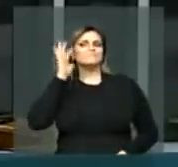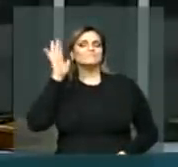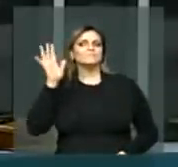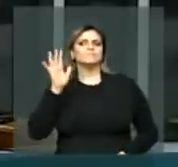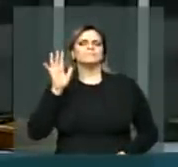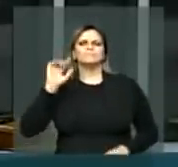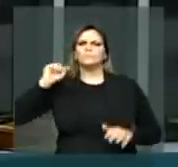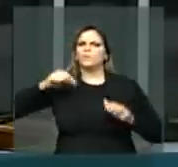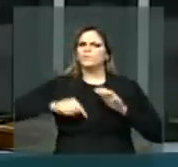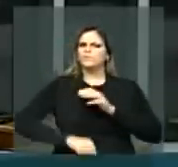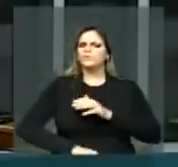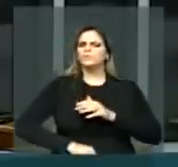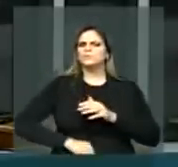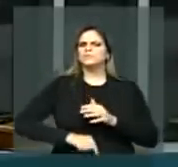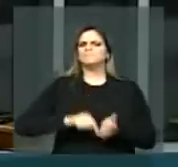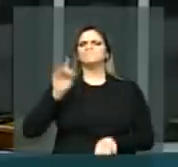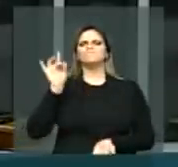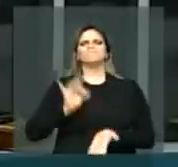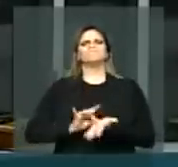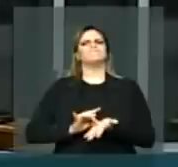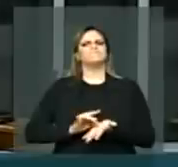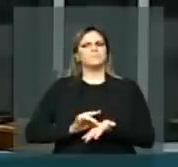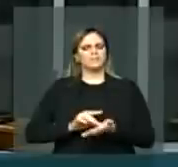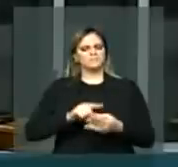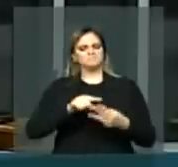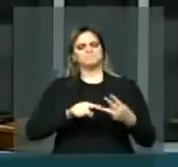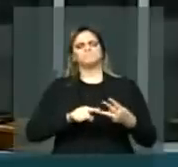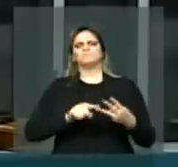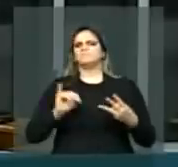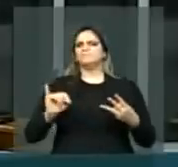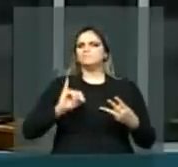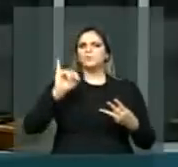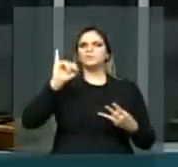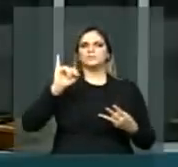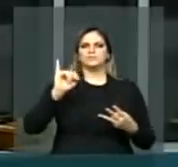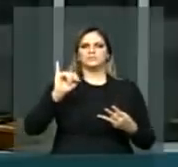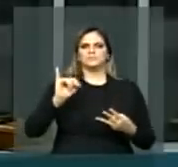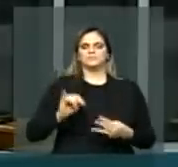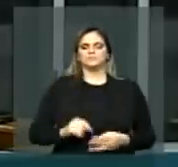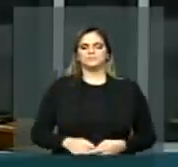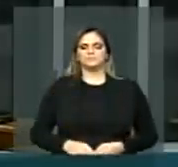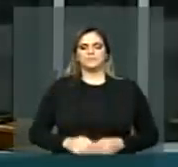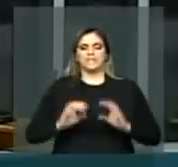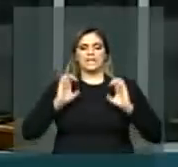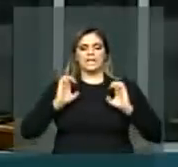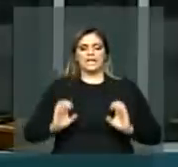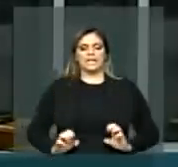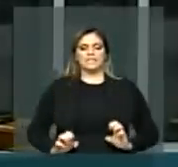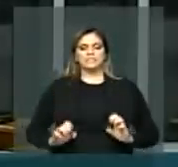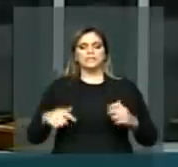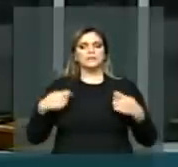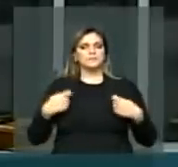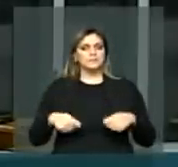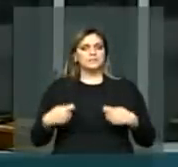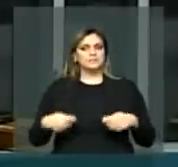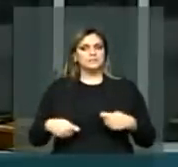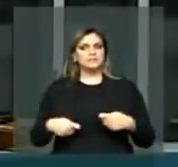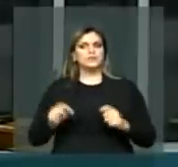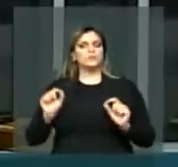apurada e afirmação desses princípios. A ética pressupõe